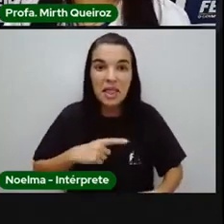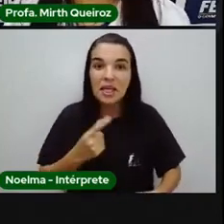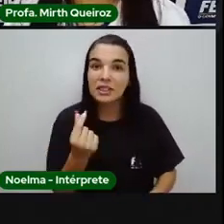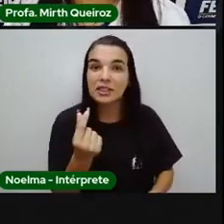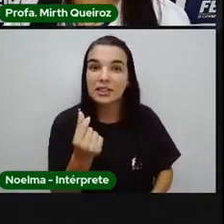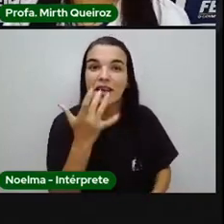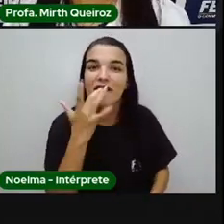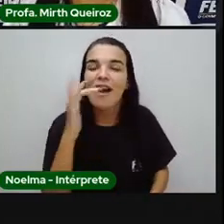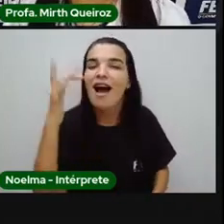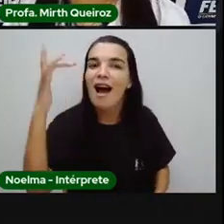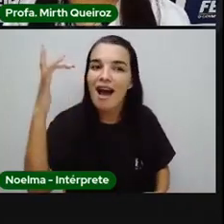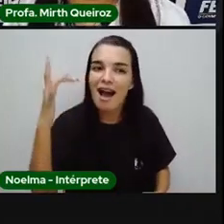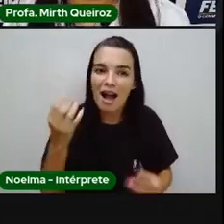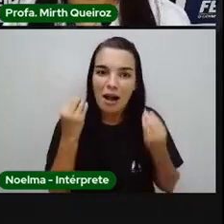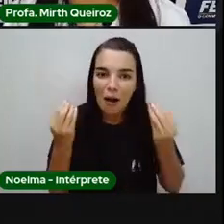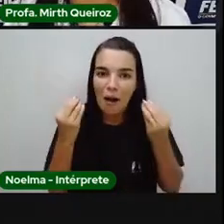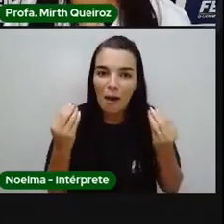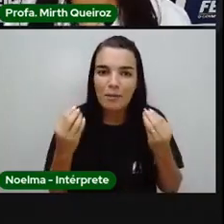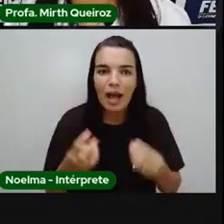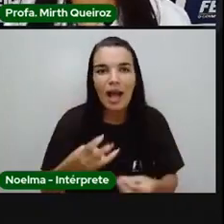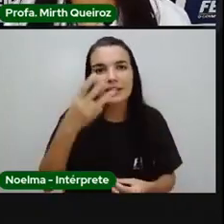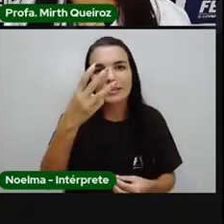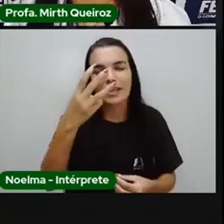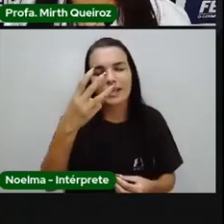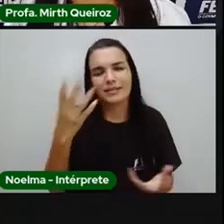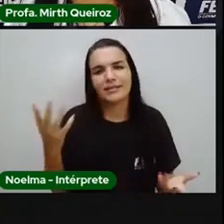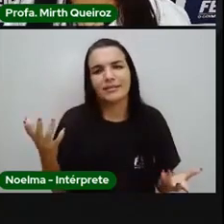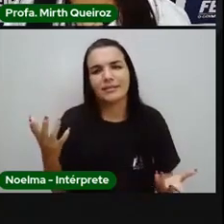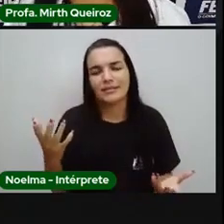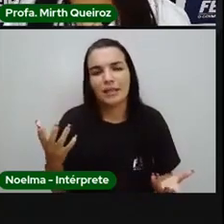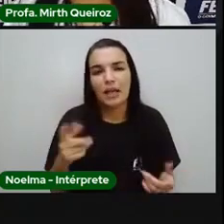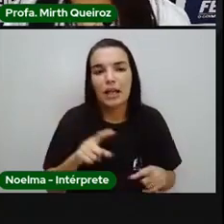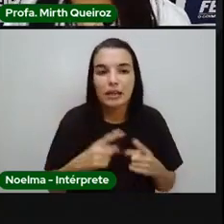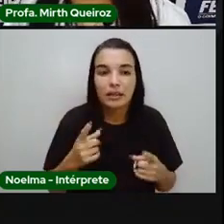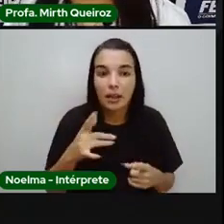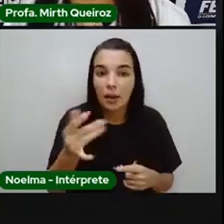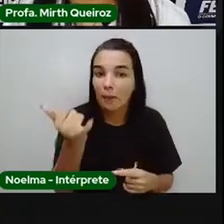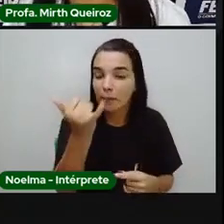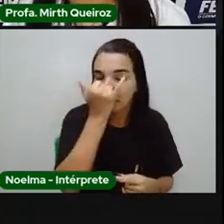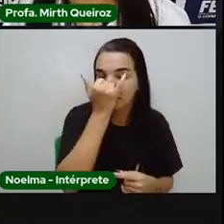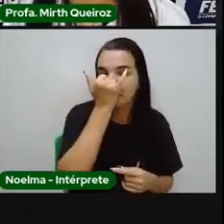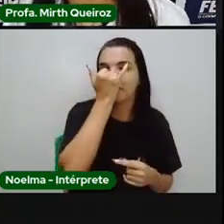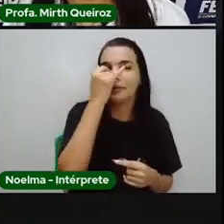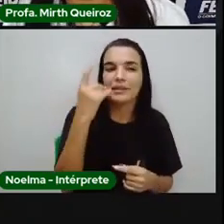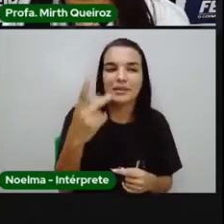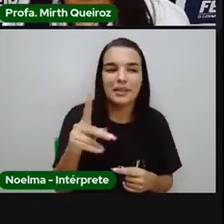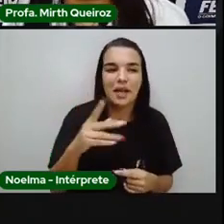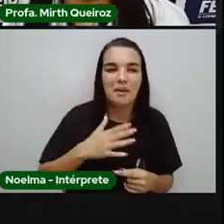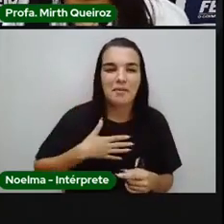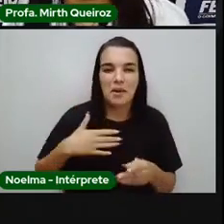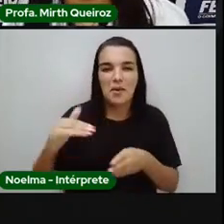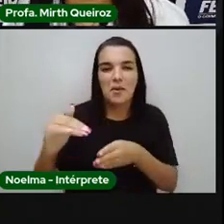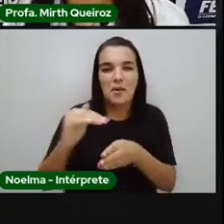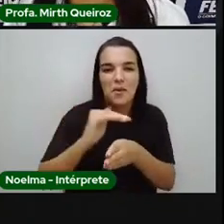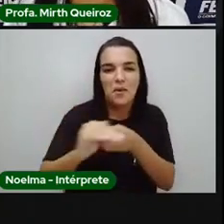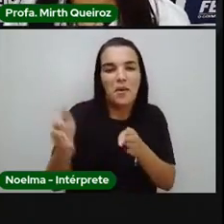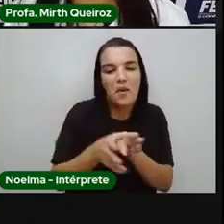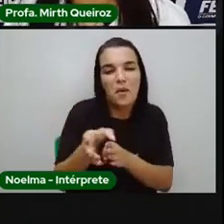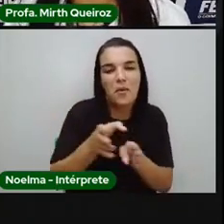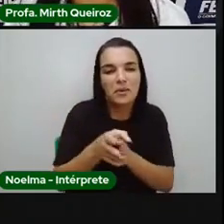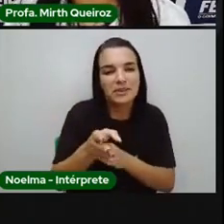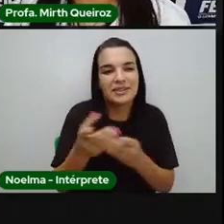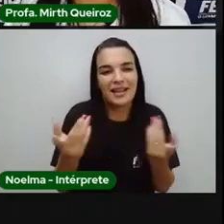um diamante, três vezes maior que eu. Azarteu, se meus conselhos não